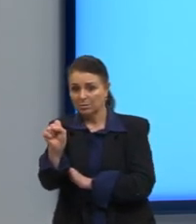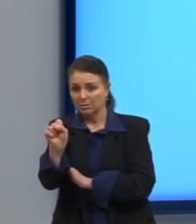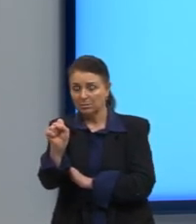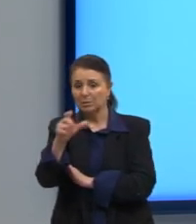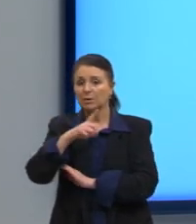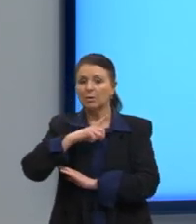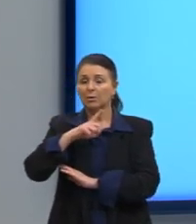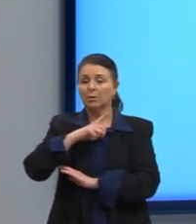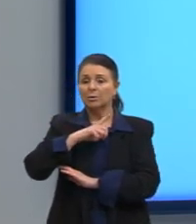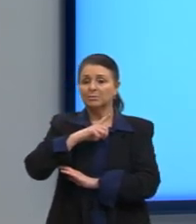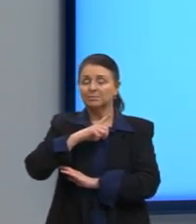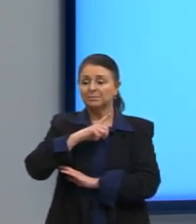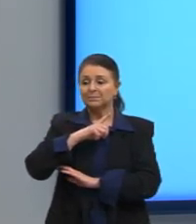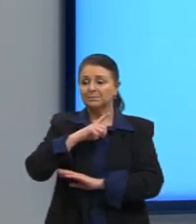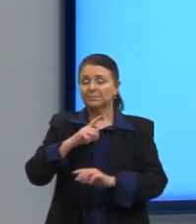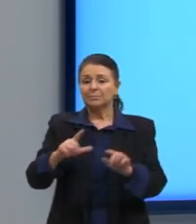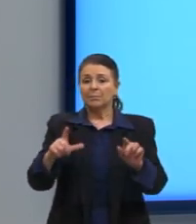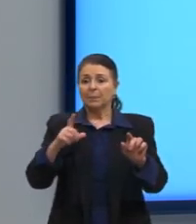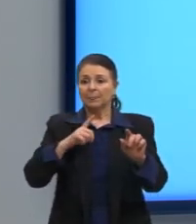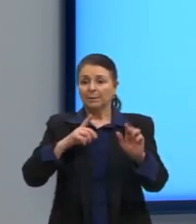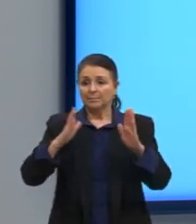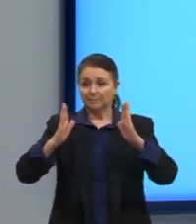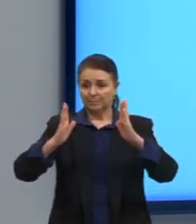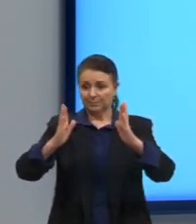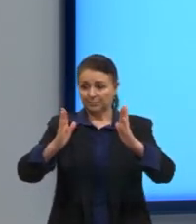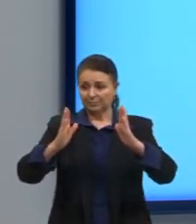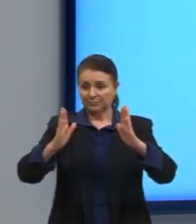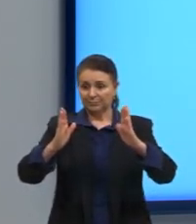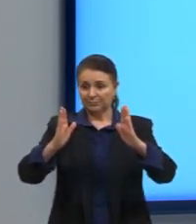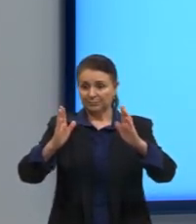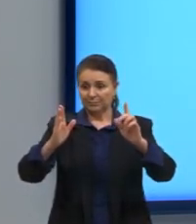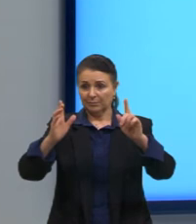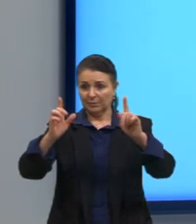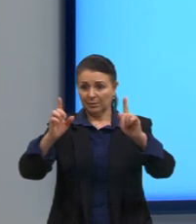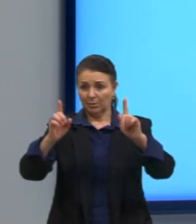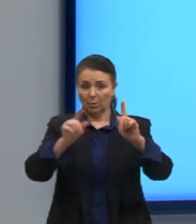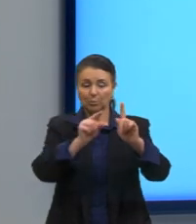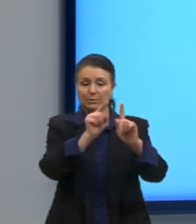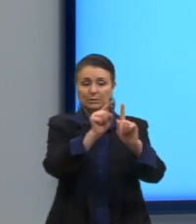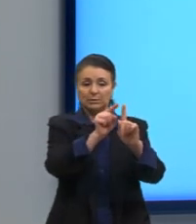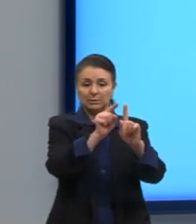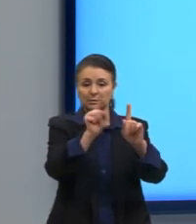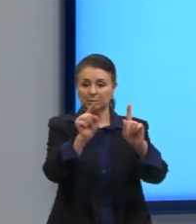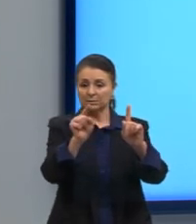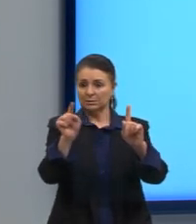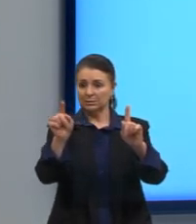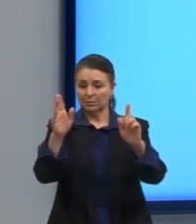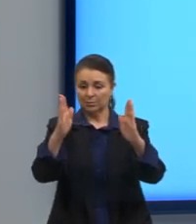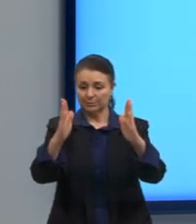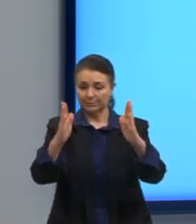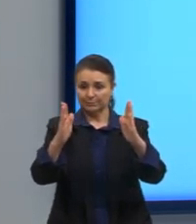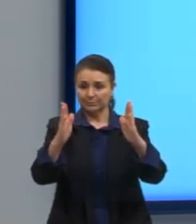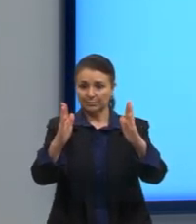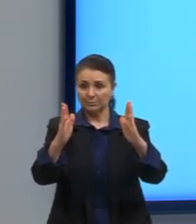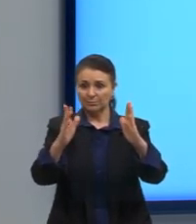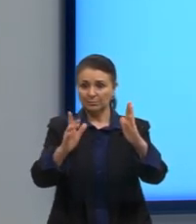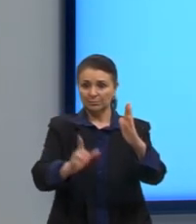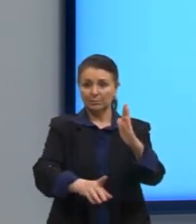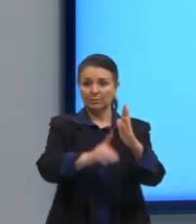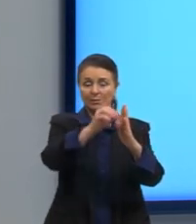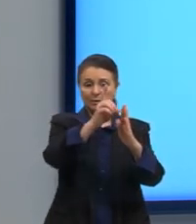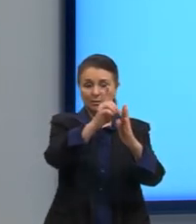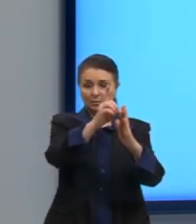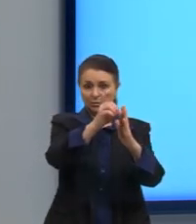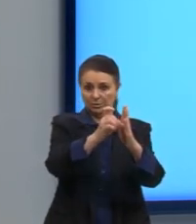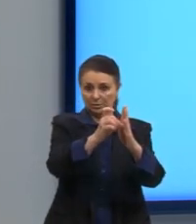nós temos ali, onde colocamos as coordenadas dos três pontos, e daí, para isso, em cada linha, a gente coloca a